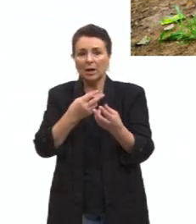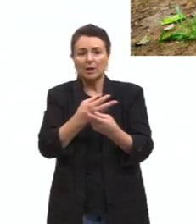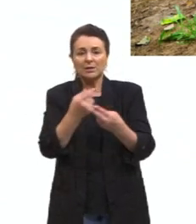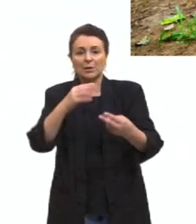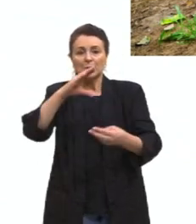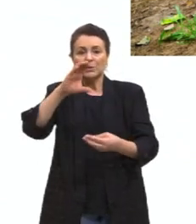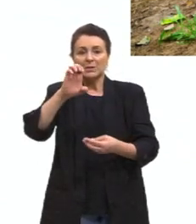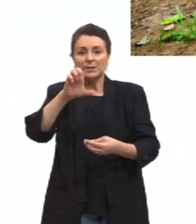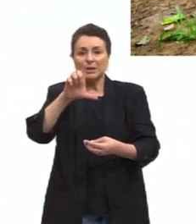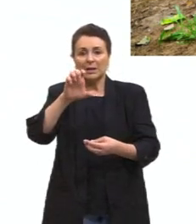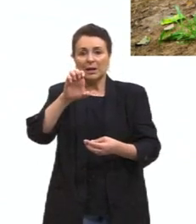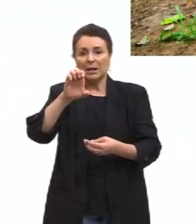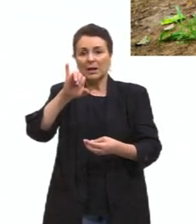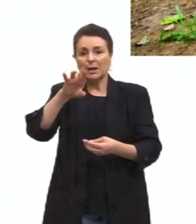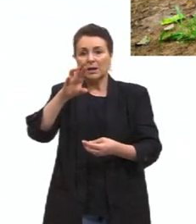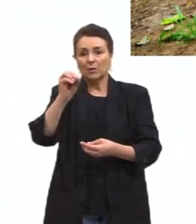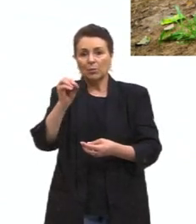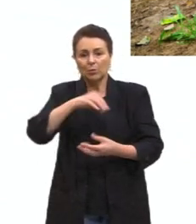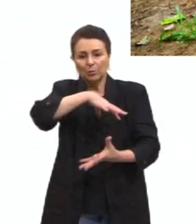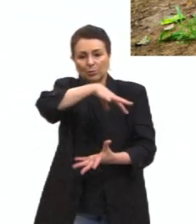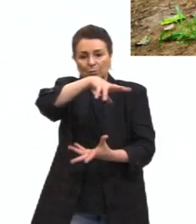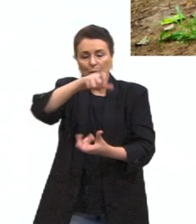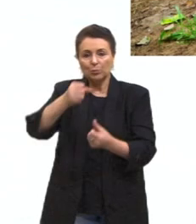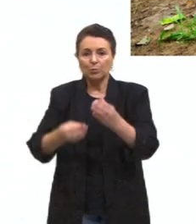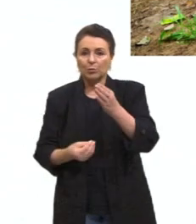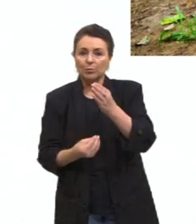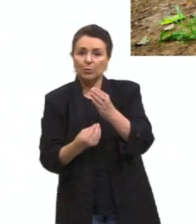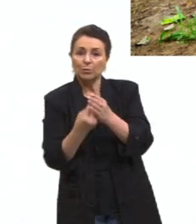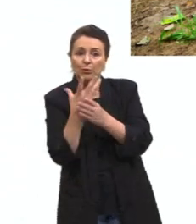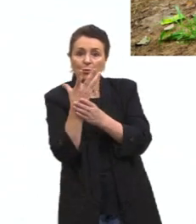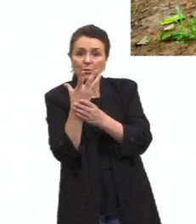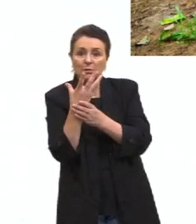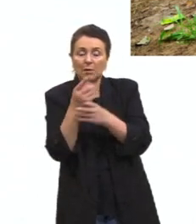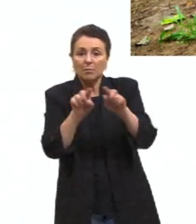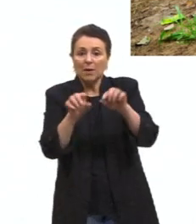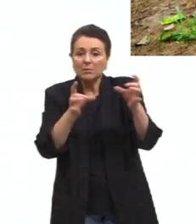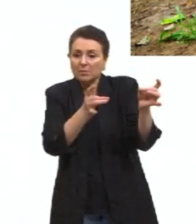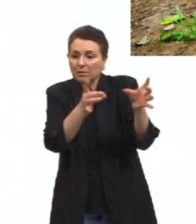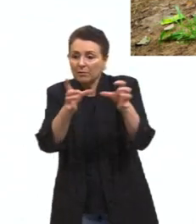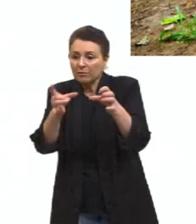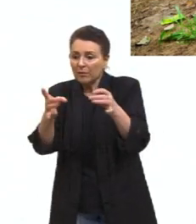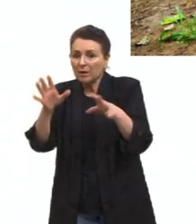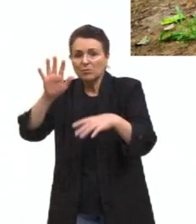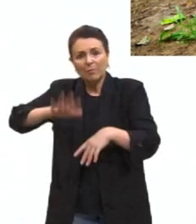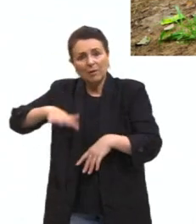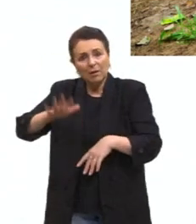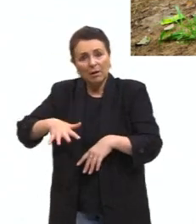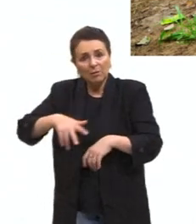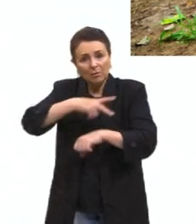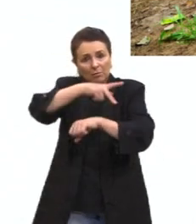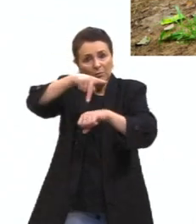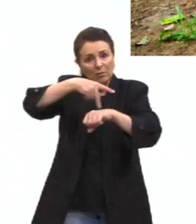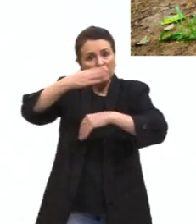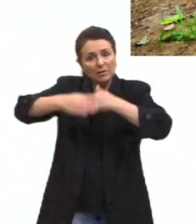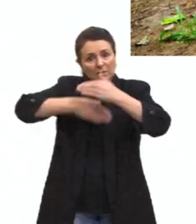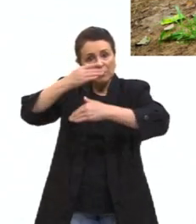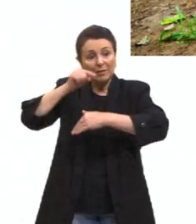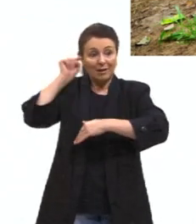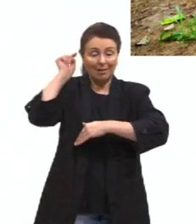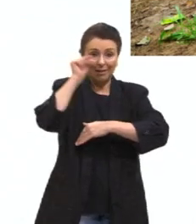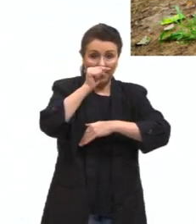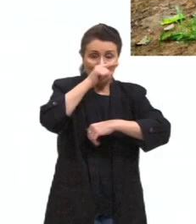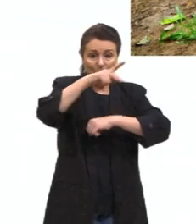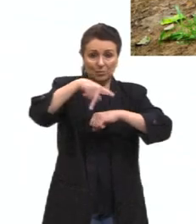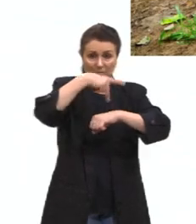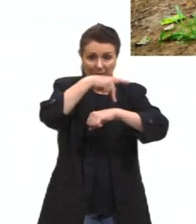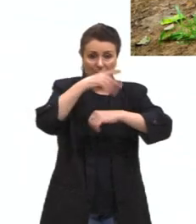A gente produz recursos naturais, mas a gente vende eles muito baratos para os países desenvolvidos, que vão processar e nos